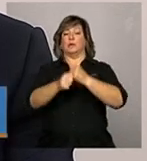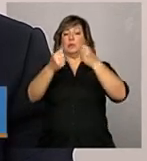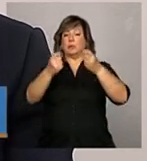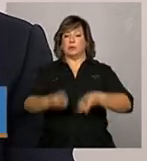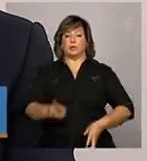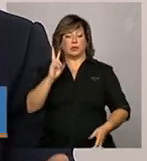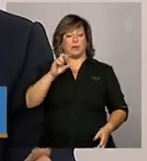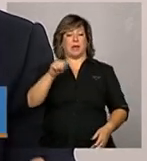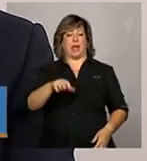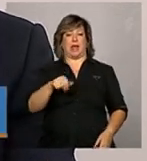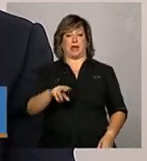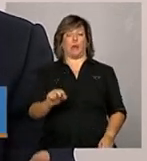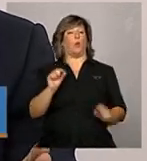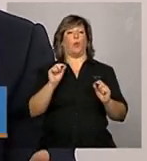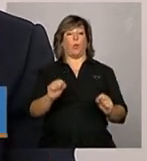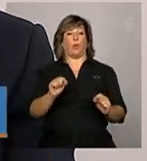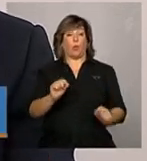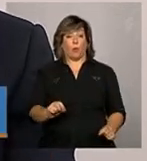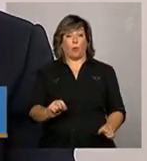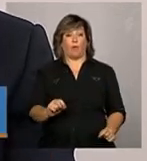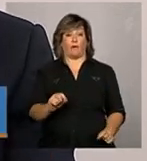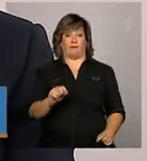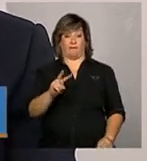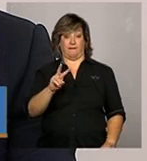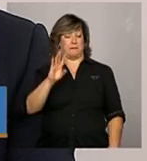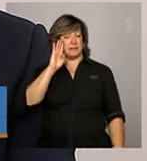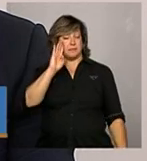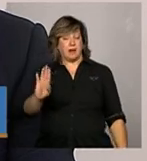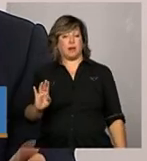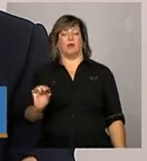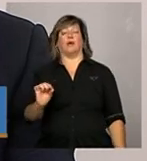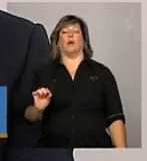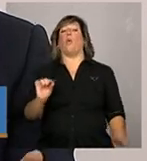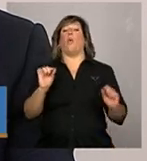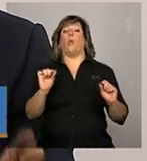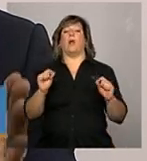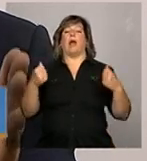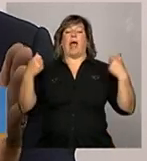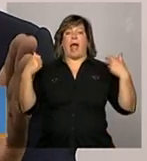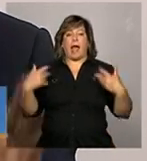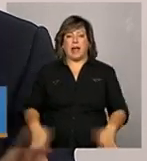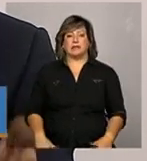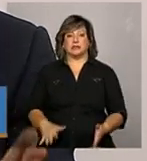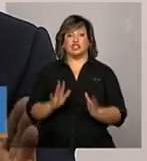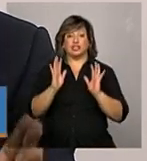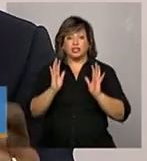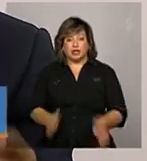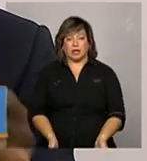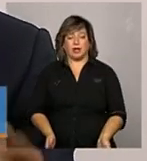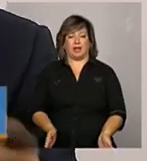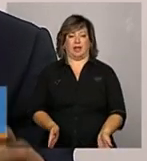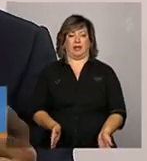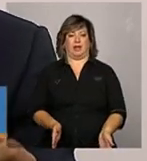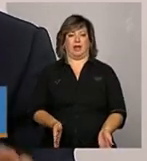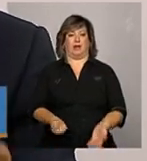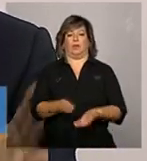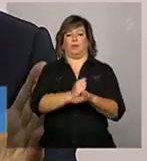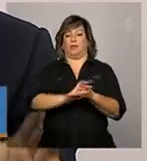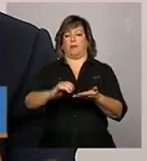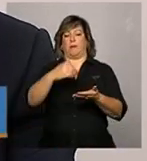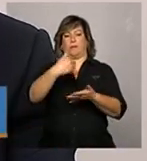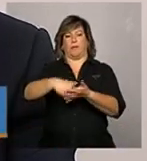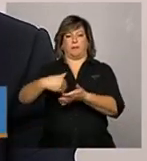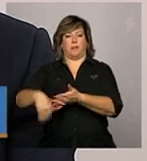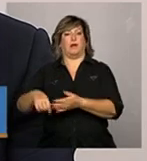valer é o que foi gasto nesse ano deve ser prestado as contas para o que foi gasto financeiramente